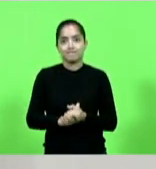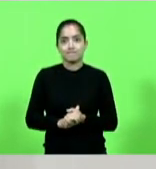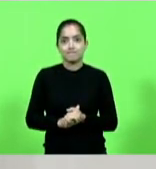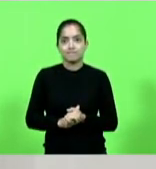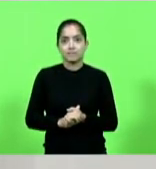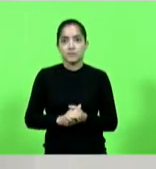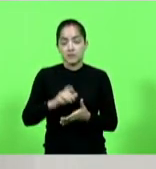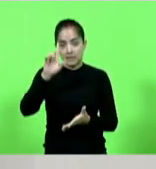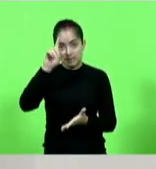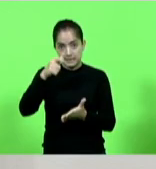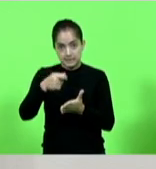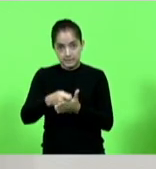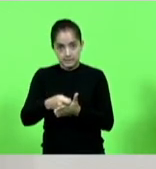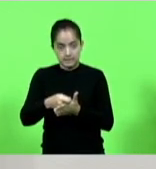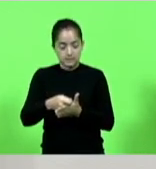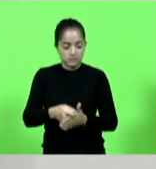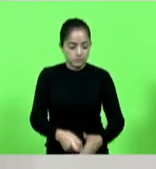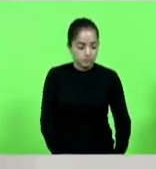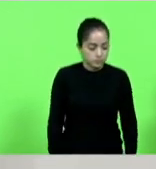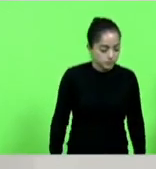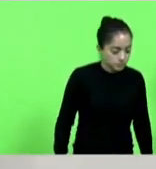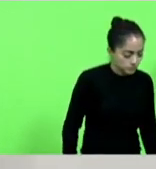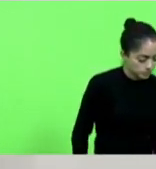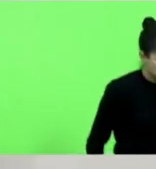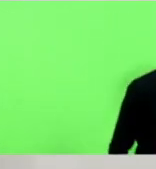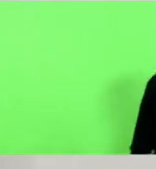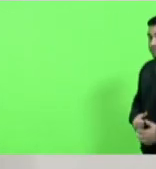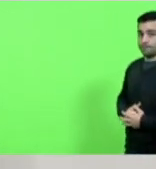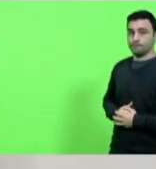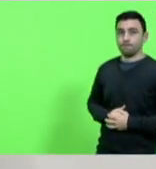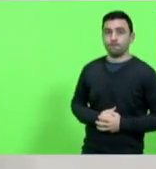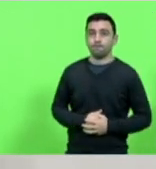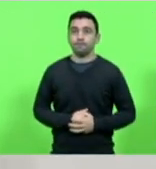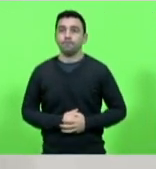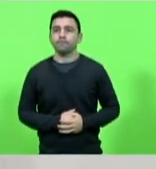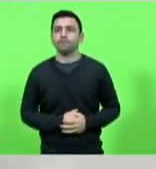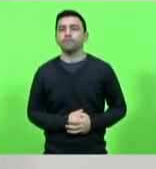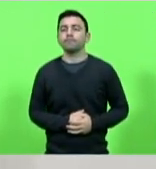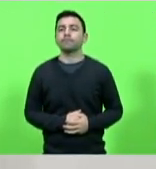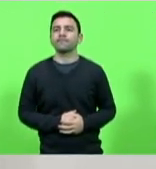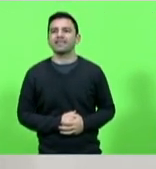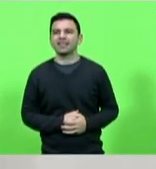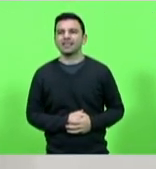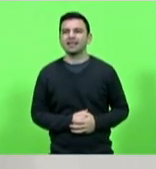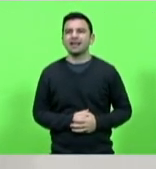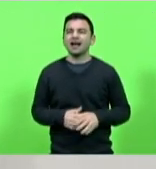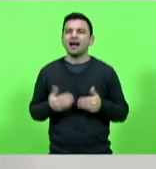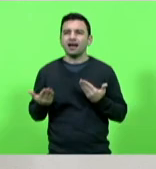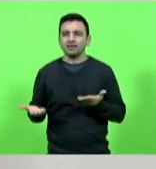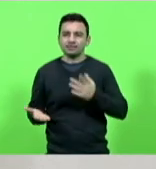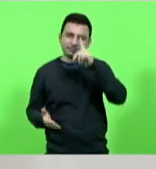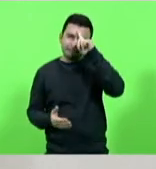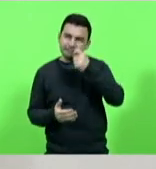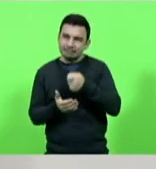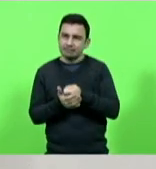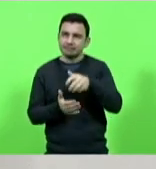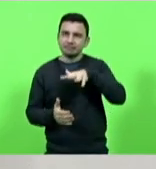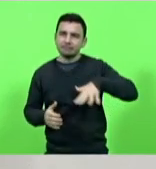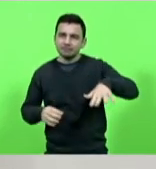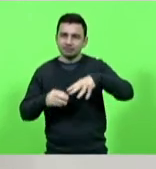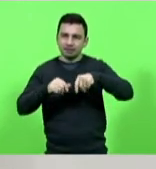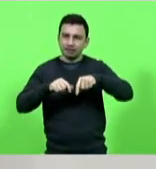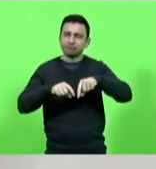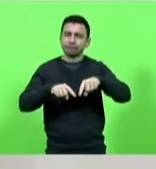Essa decisão de colocar o Estado como praticamente praticamente todo o seu território como a Mata